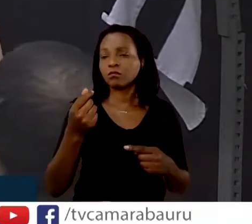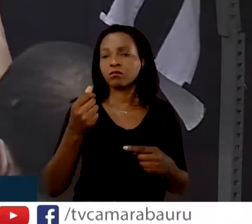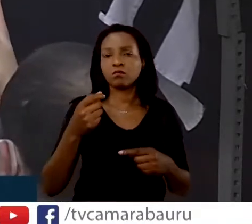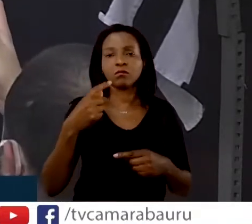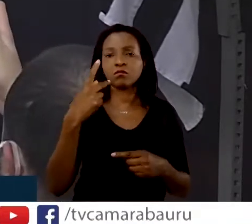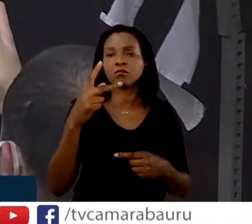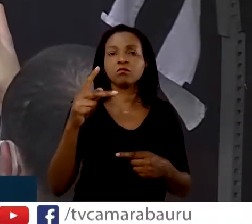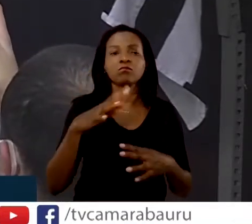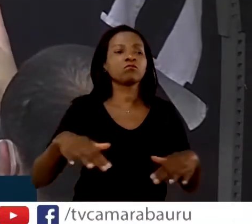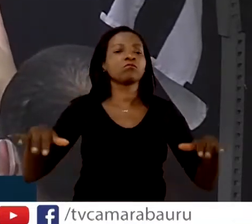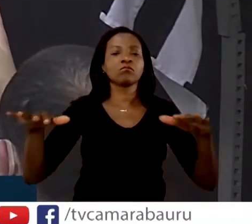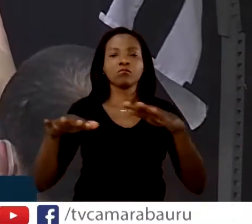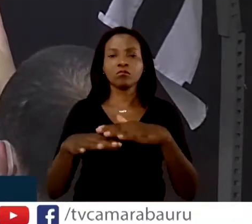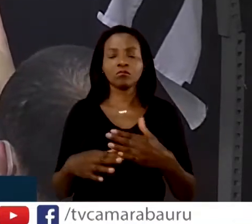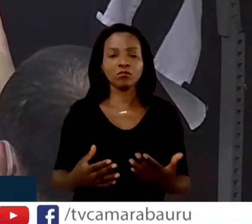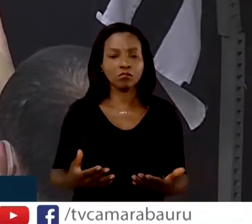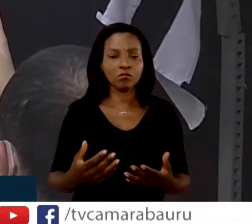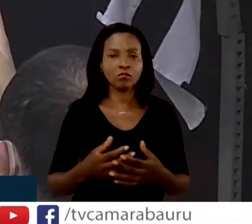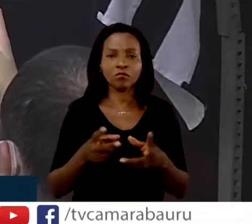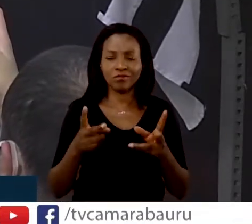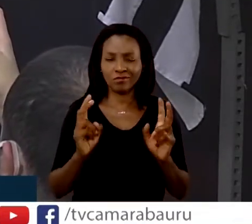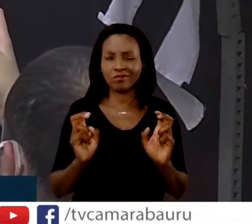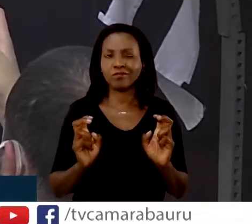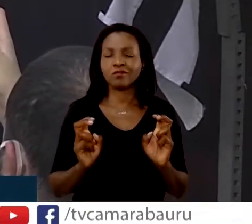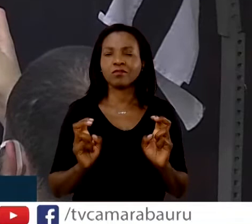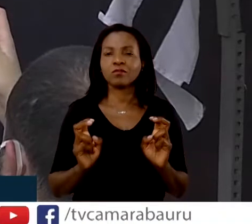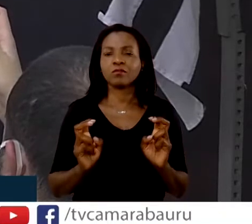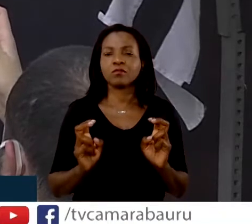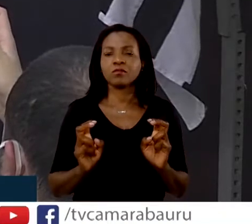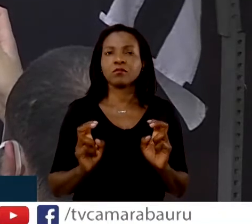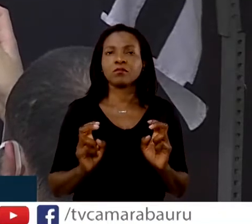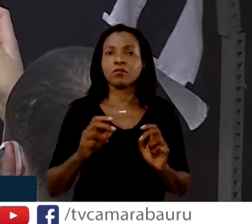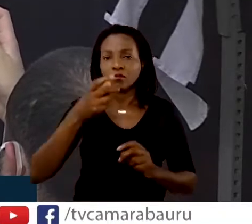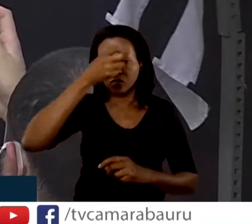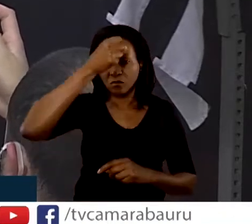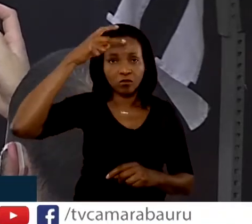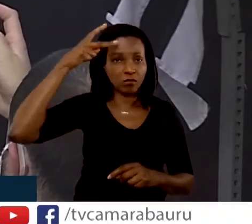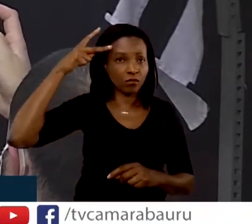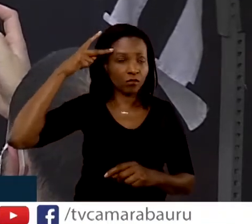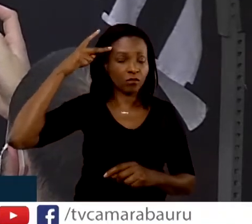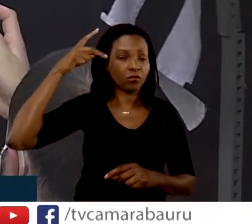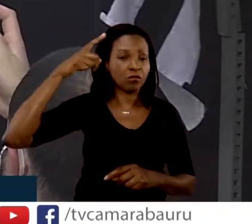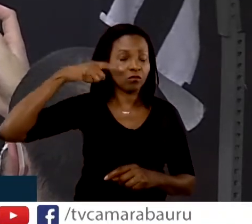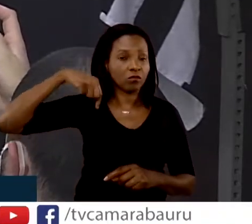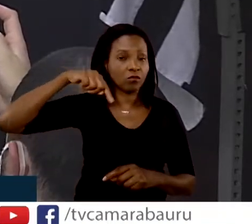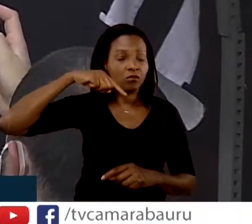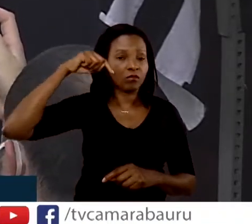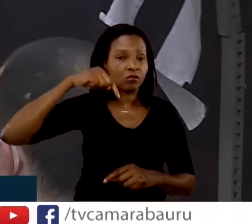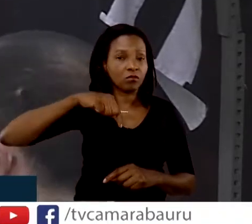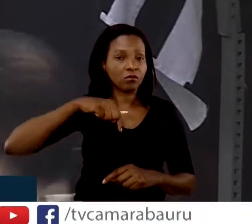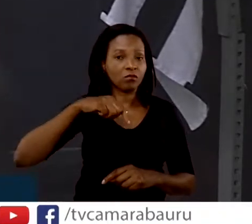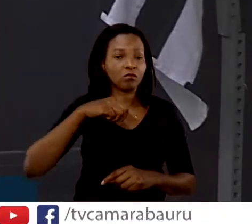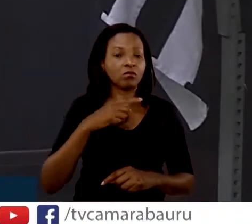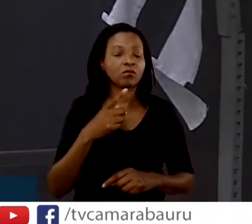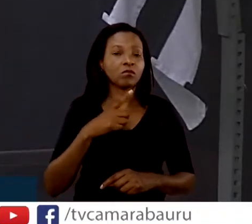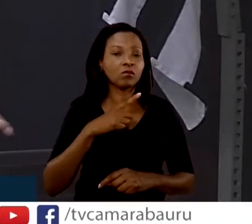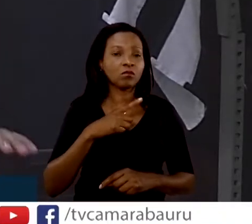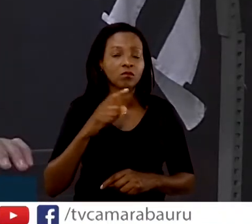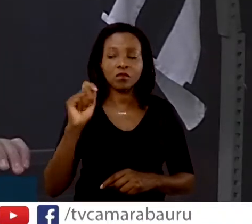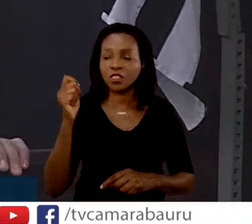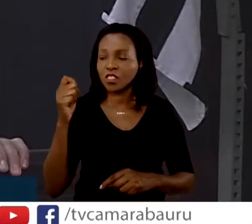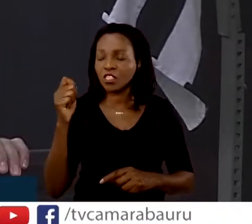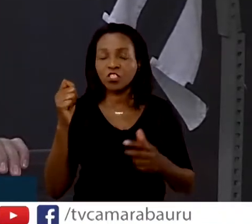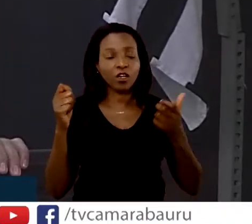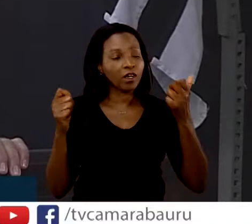O senhor percebe que o nosso prefeito, senhor presidente, ele está com a chave e com a caneta na mão para